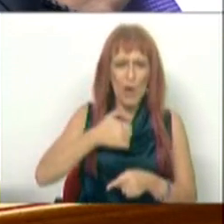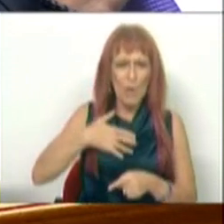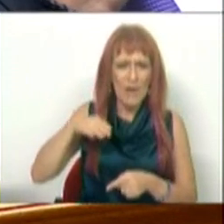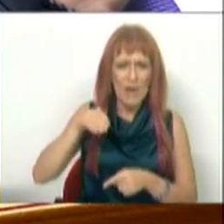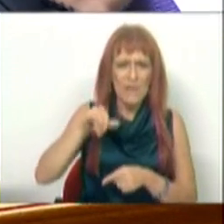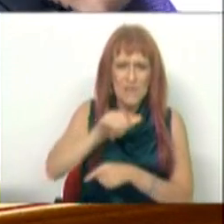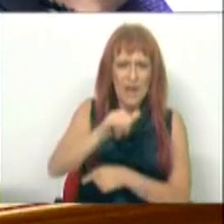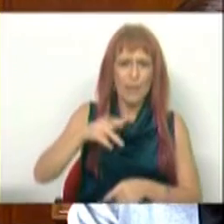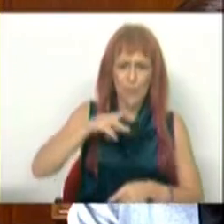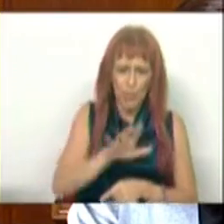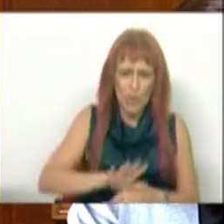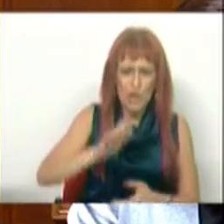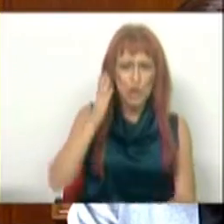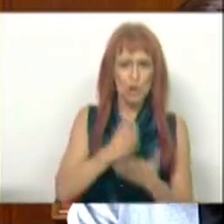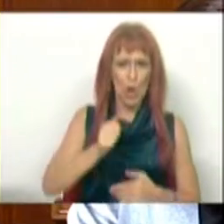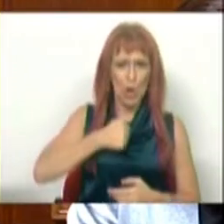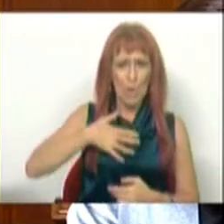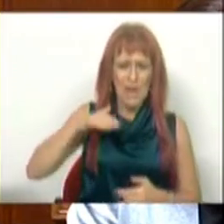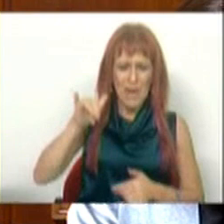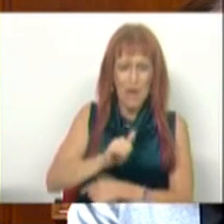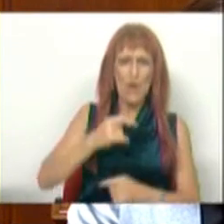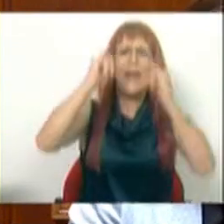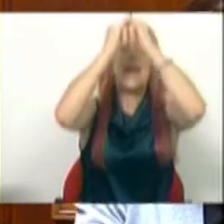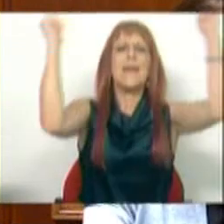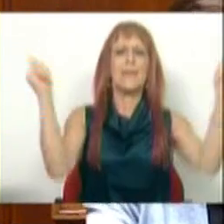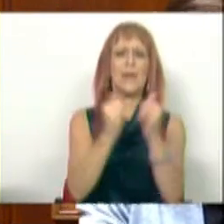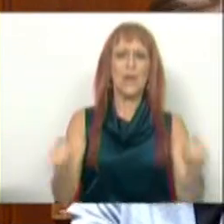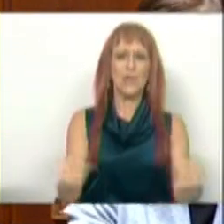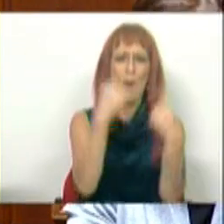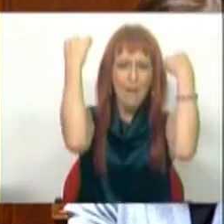companhia aérea nacional. É mesmo a companhia aérea internacional.